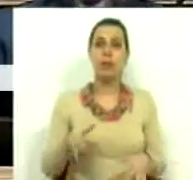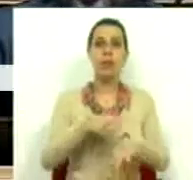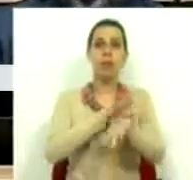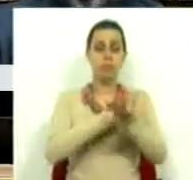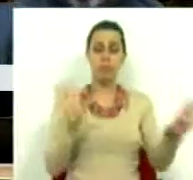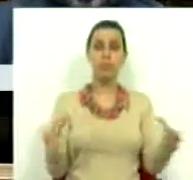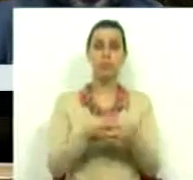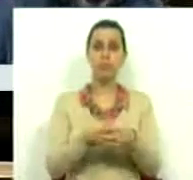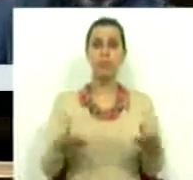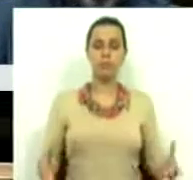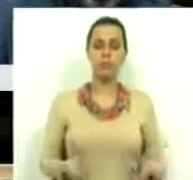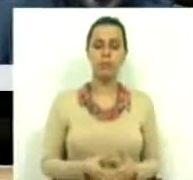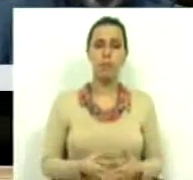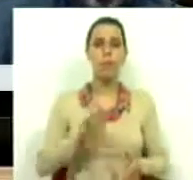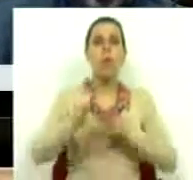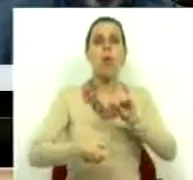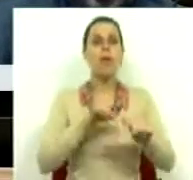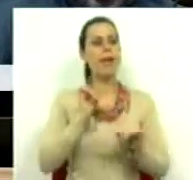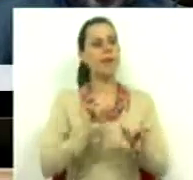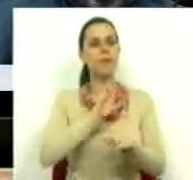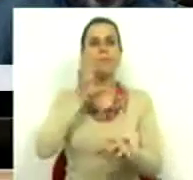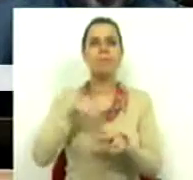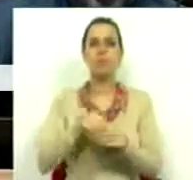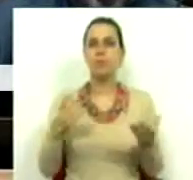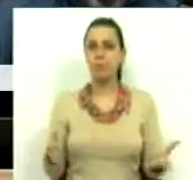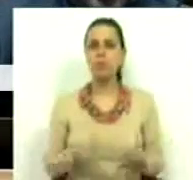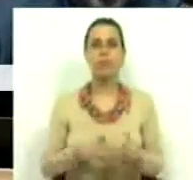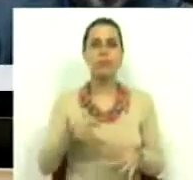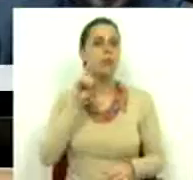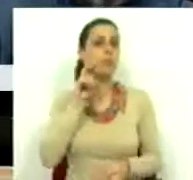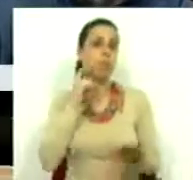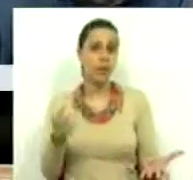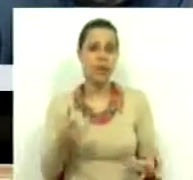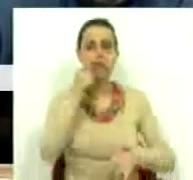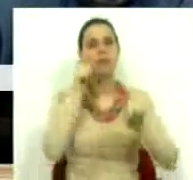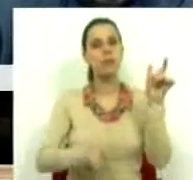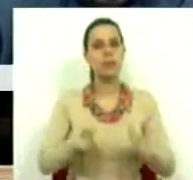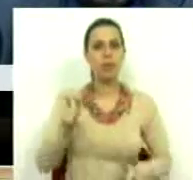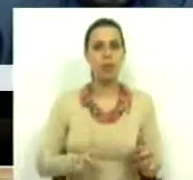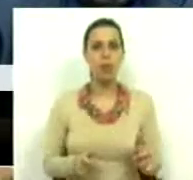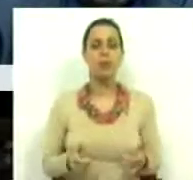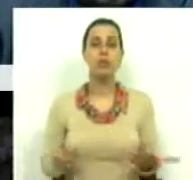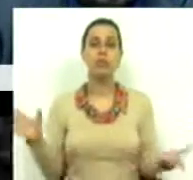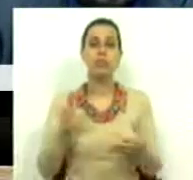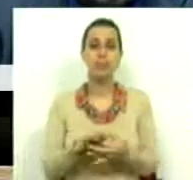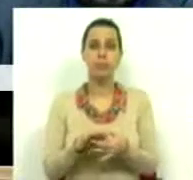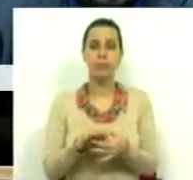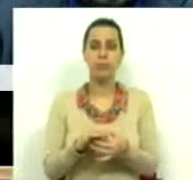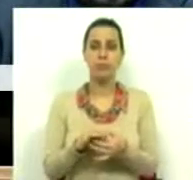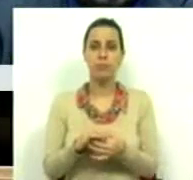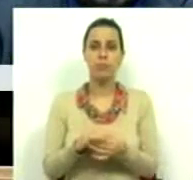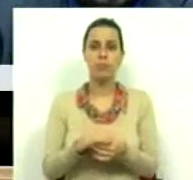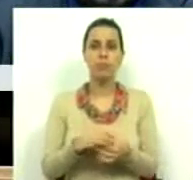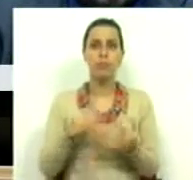Provedoria naquele que é o seu enquadramento, que é da proteção dos cidadãos face às